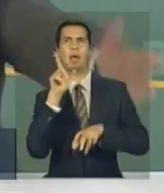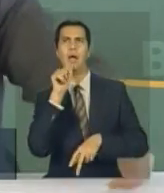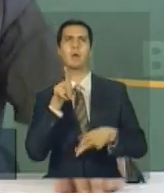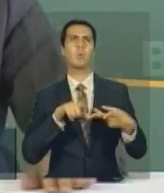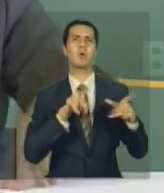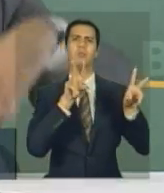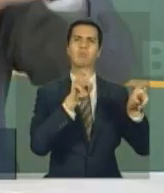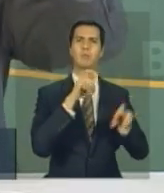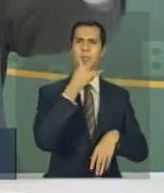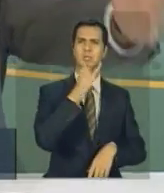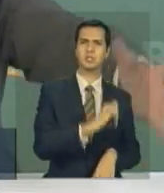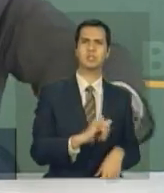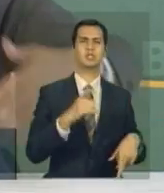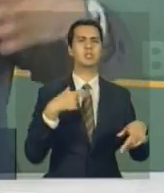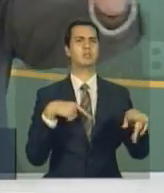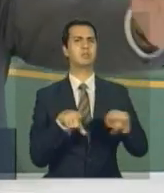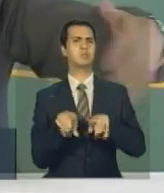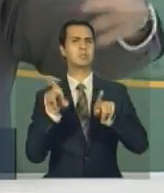com